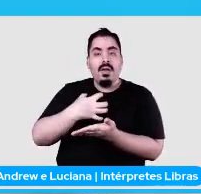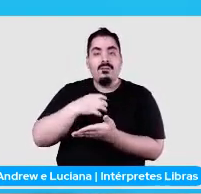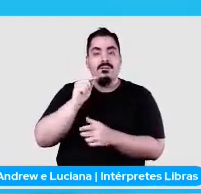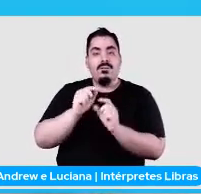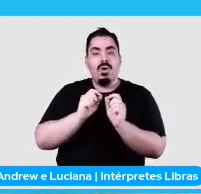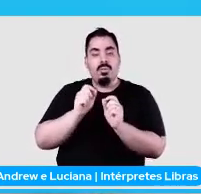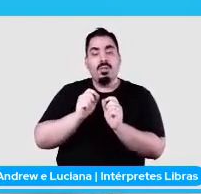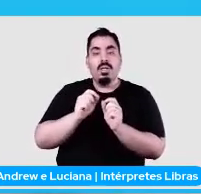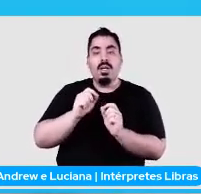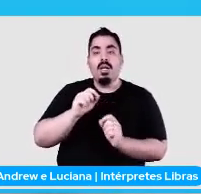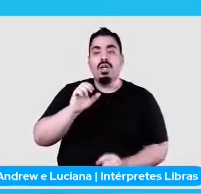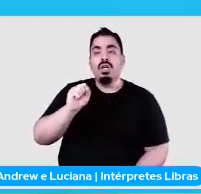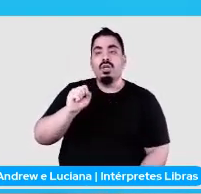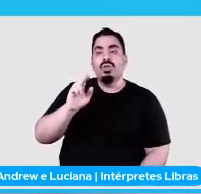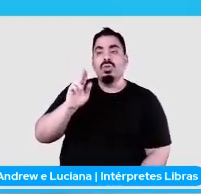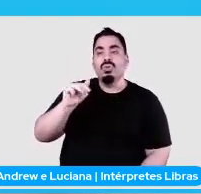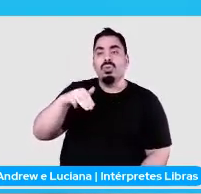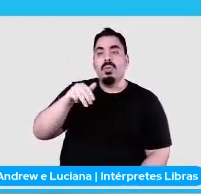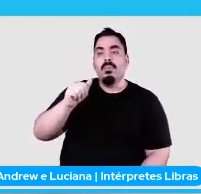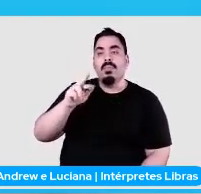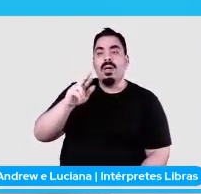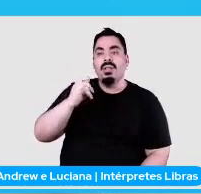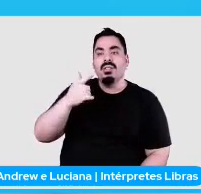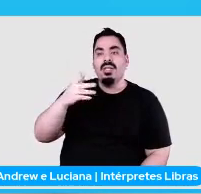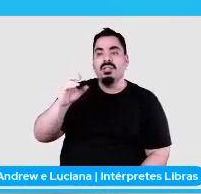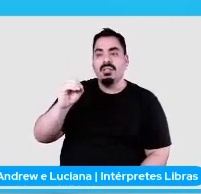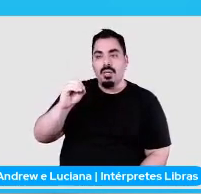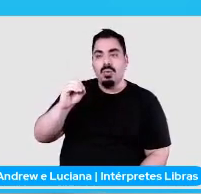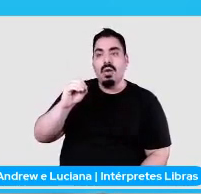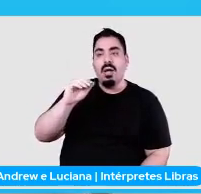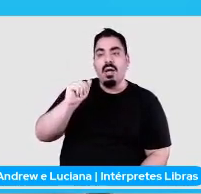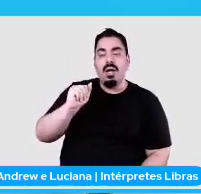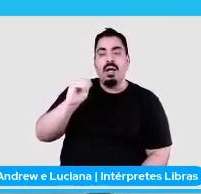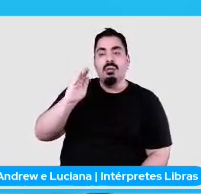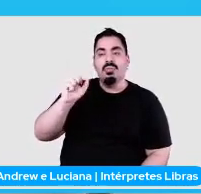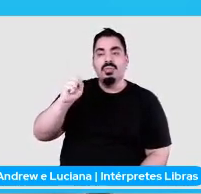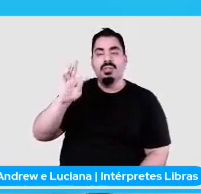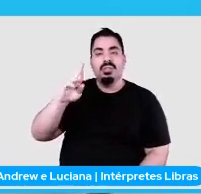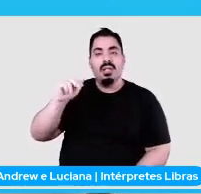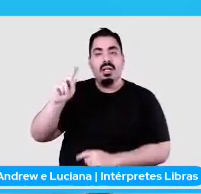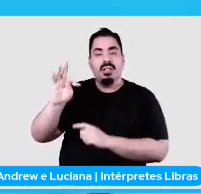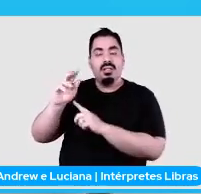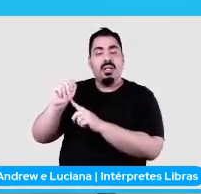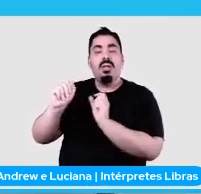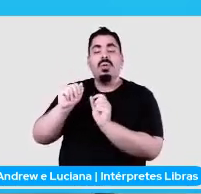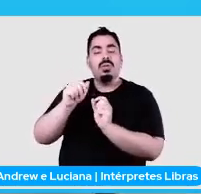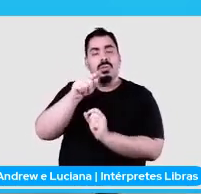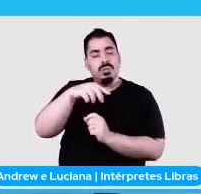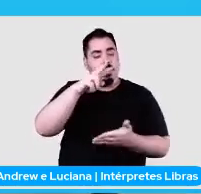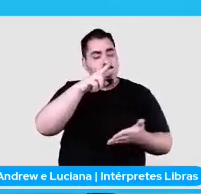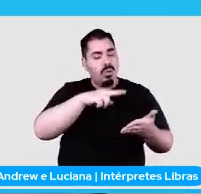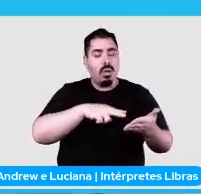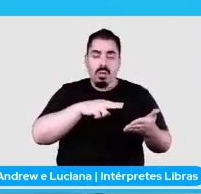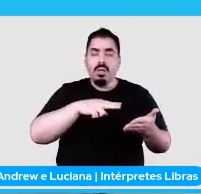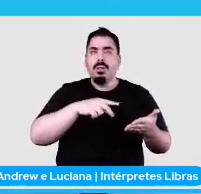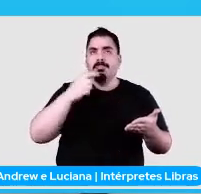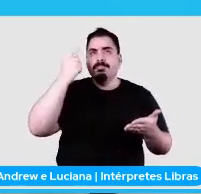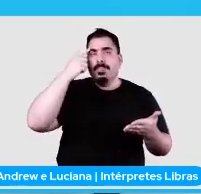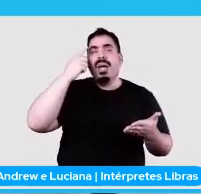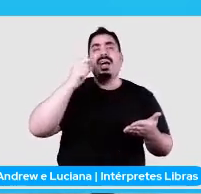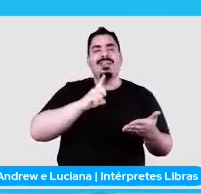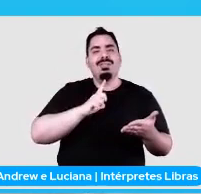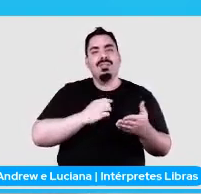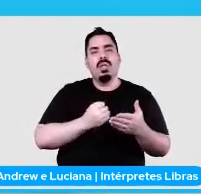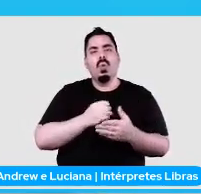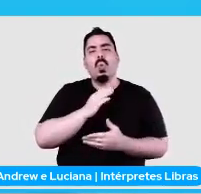ler e a partir do que você ler, você ter conhecimento suficiente para gerar frases que não necessariamente estão naquele